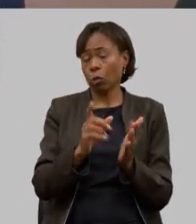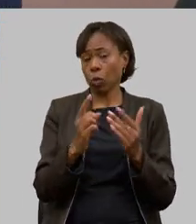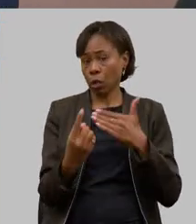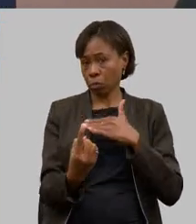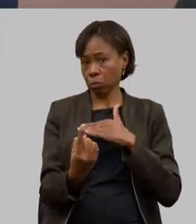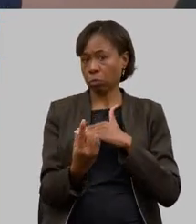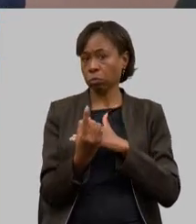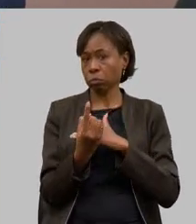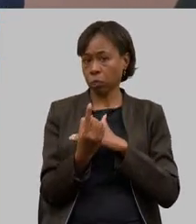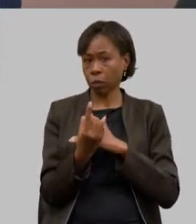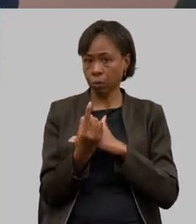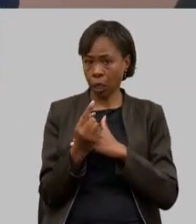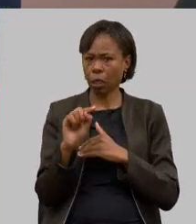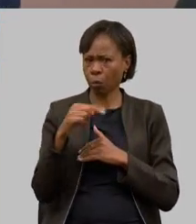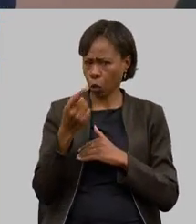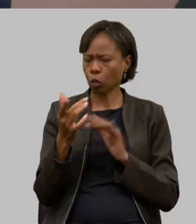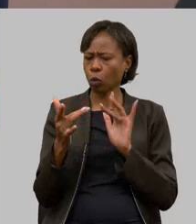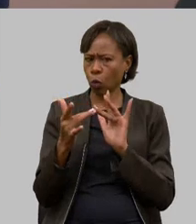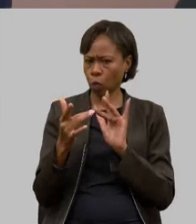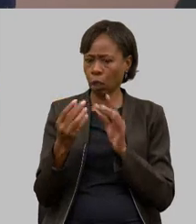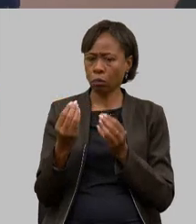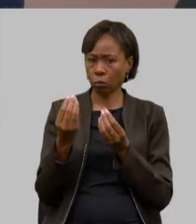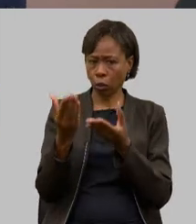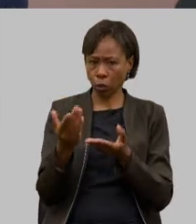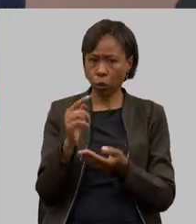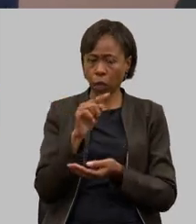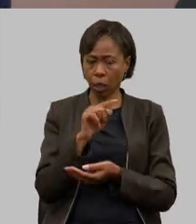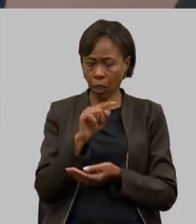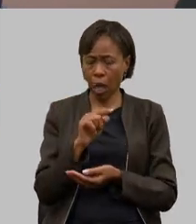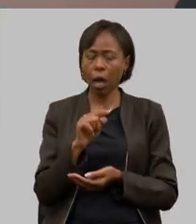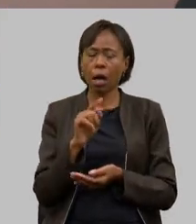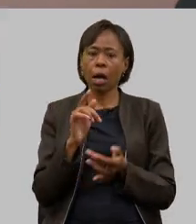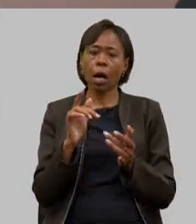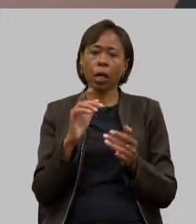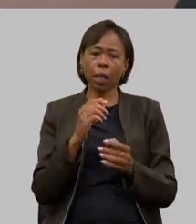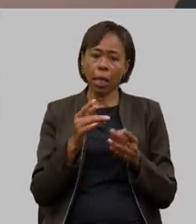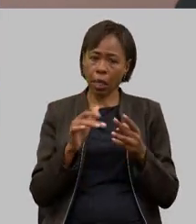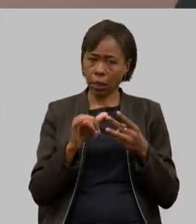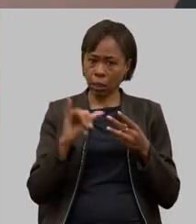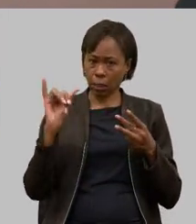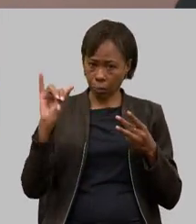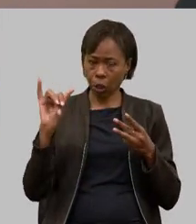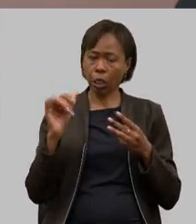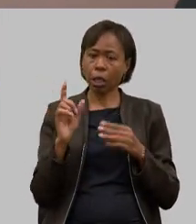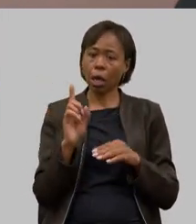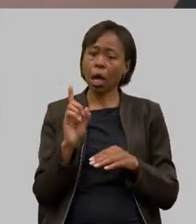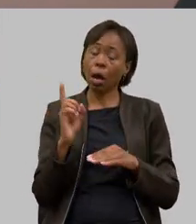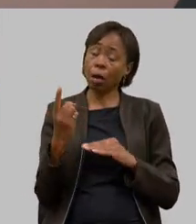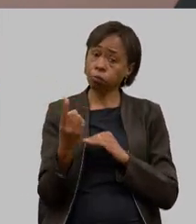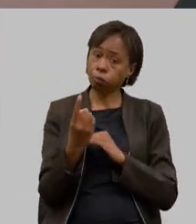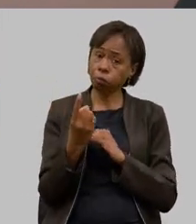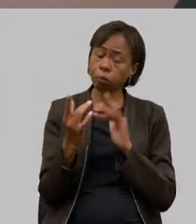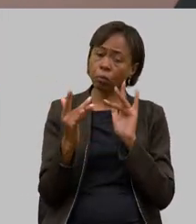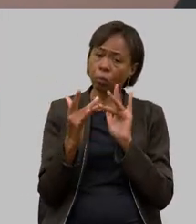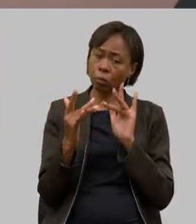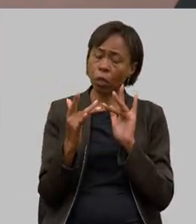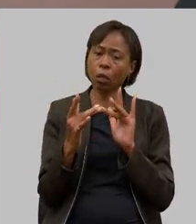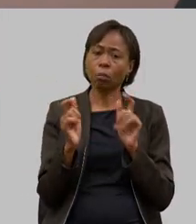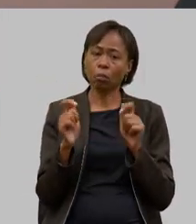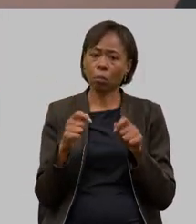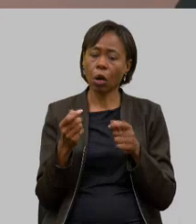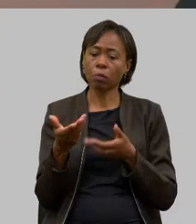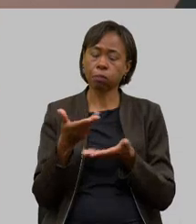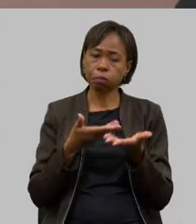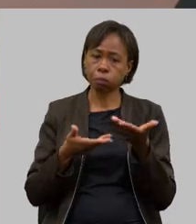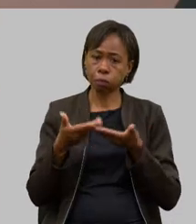contato da Cicele que é a pessoa que atende lá na CEMIG que está à disposição para a gente poder continuar esse diálogo e essa cobrança que não pode